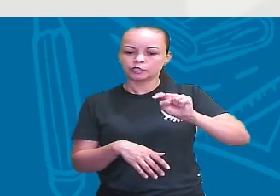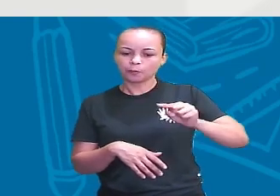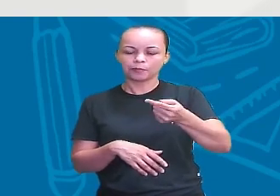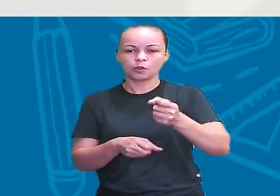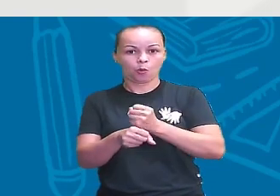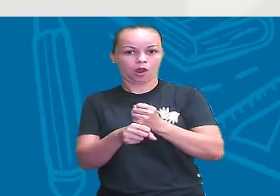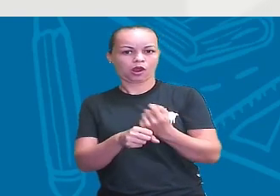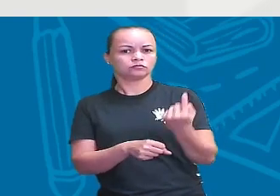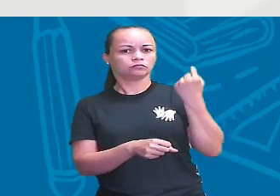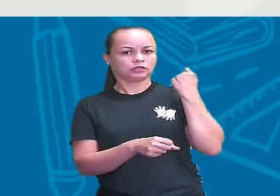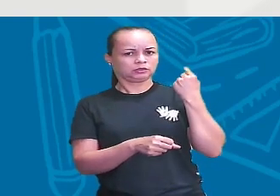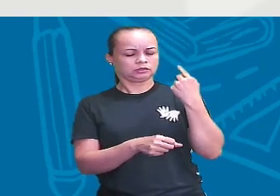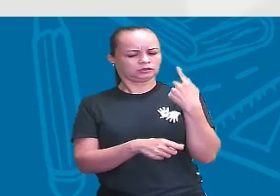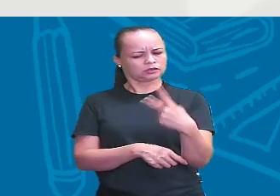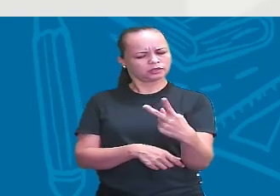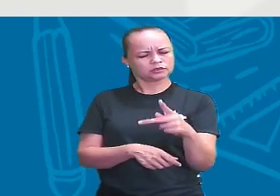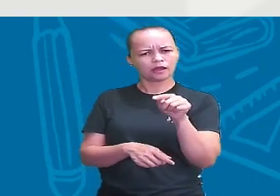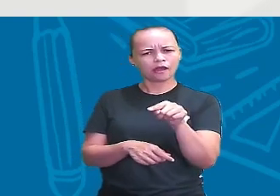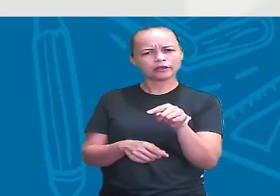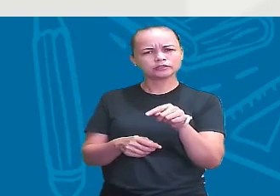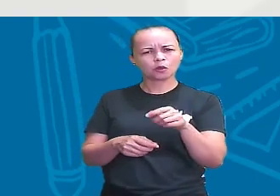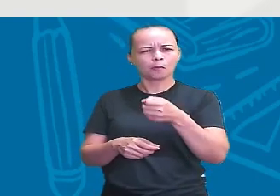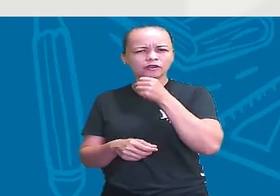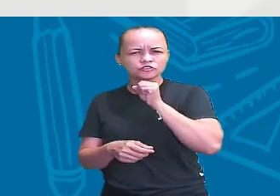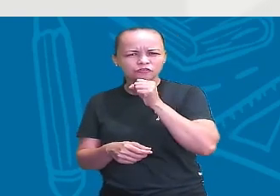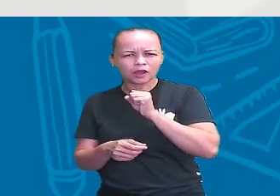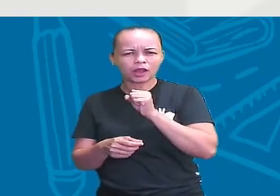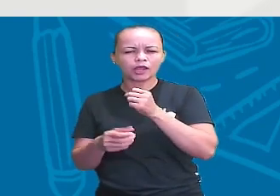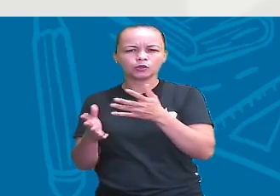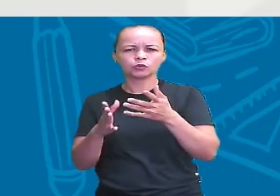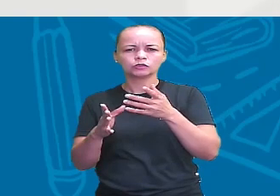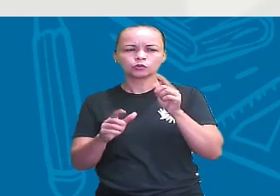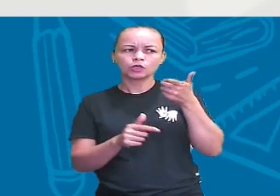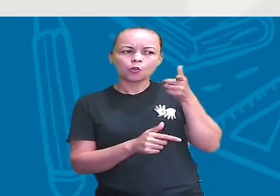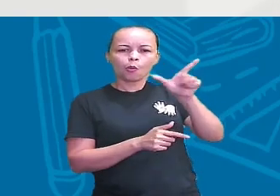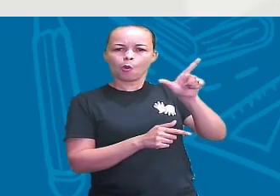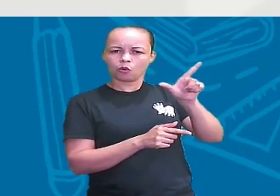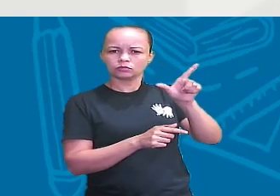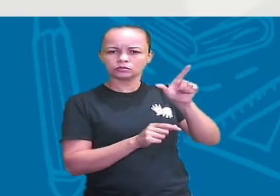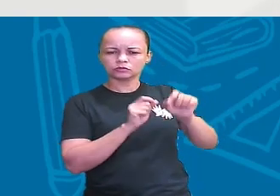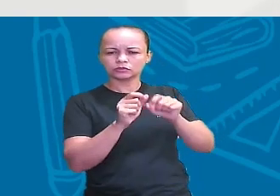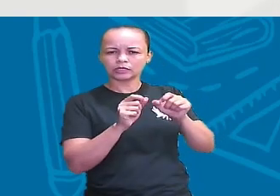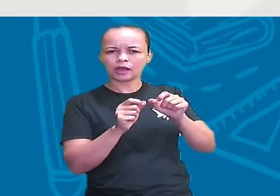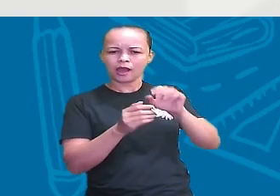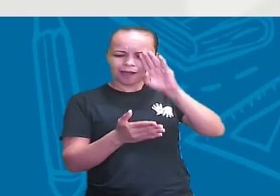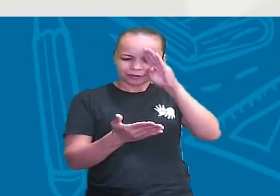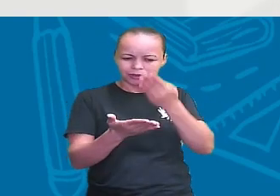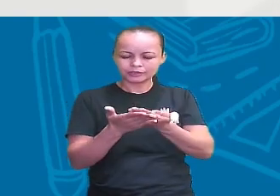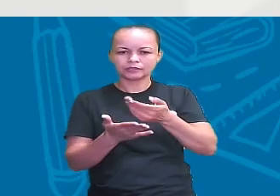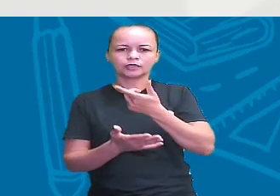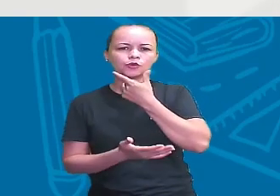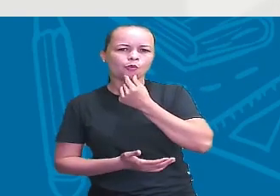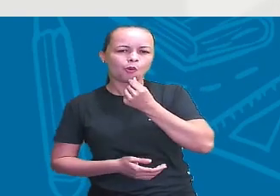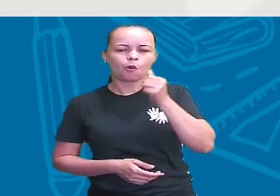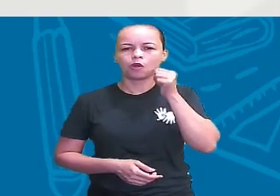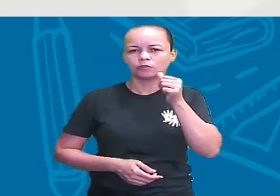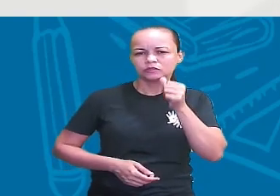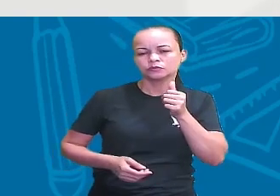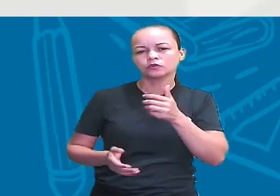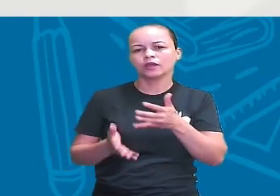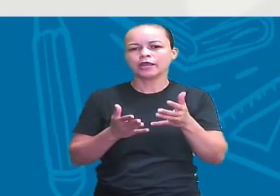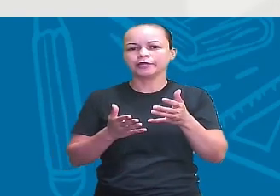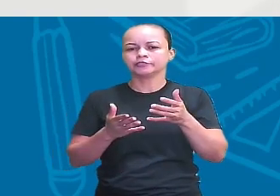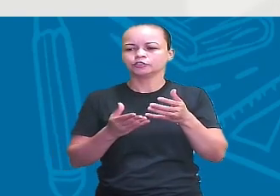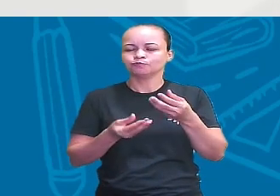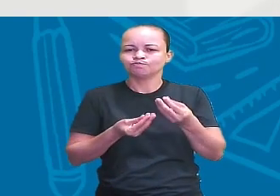vestígios aqui, eles são mais velhos do que aqueles outros lá, e acredita-se que aqueles homens e aquelas mulheres, né, com os vestígios